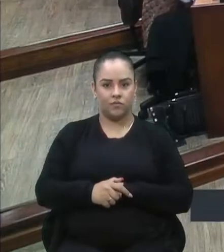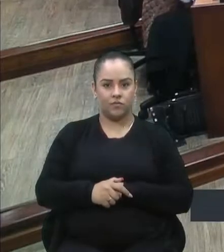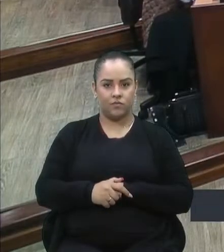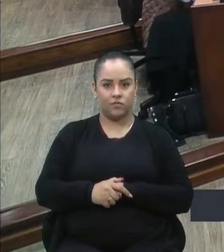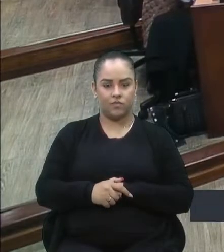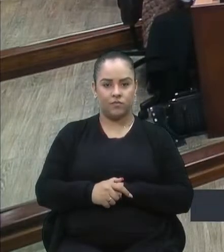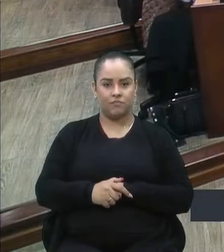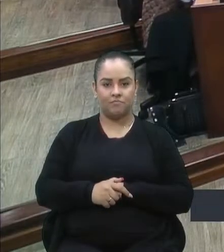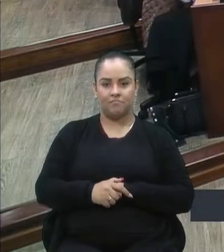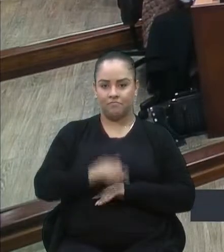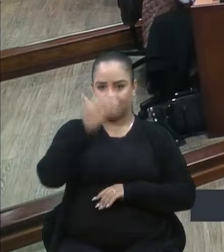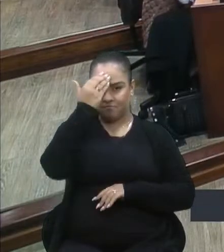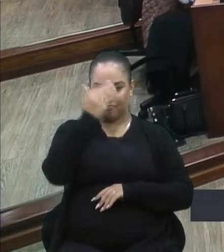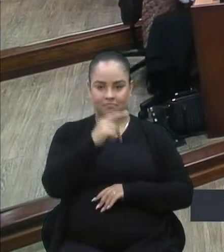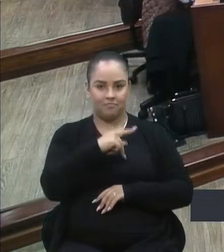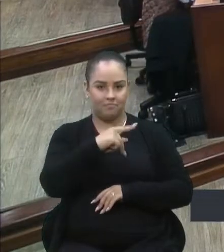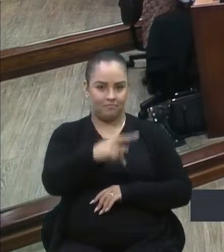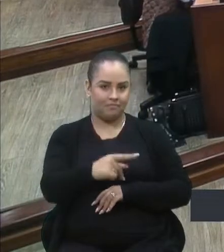Obrigado a senhora presidente,